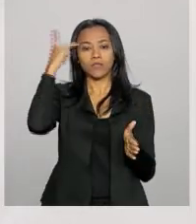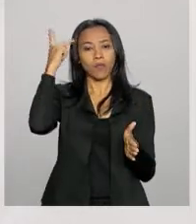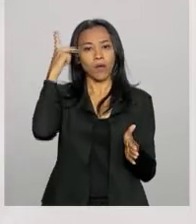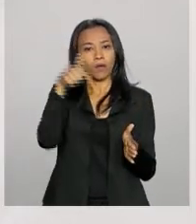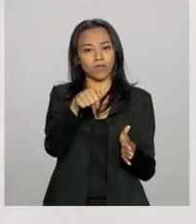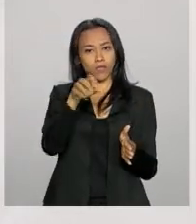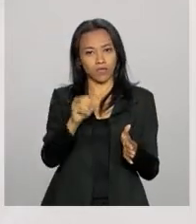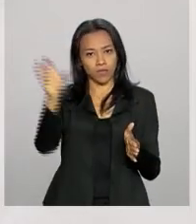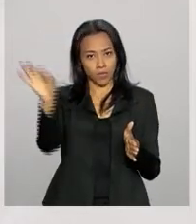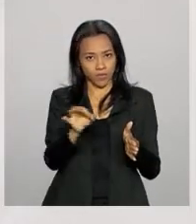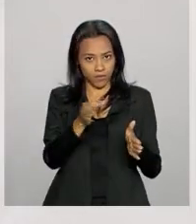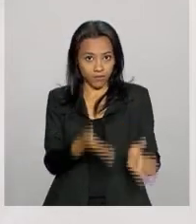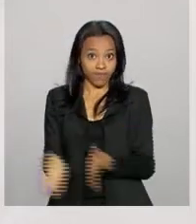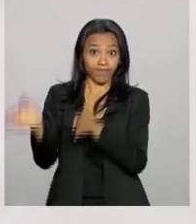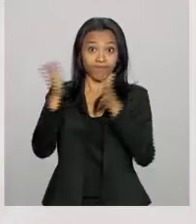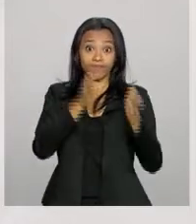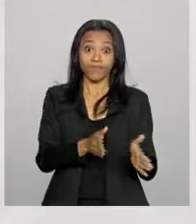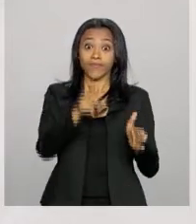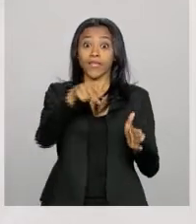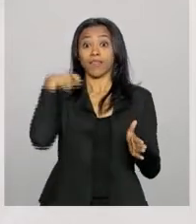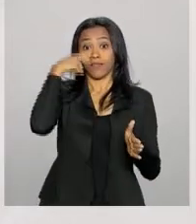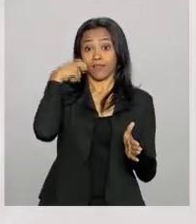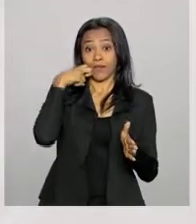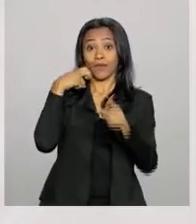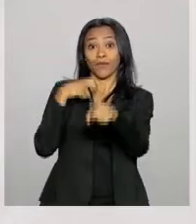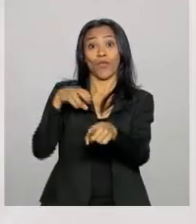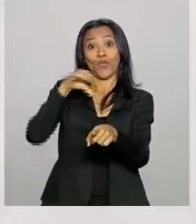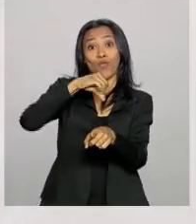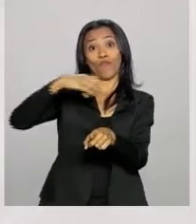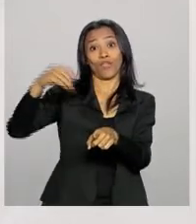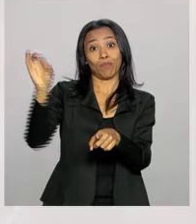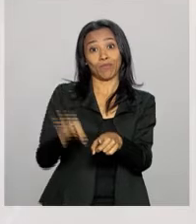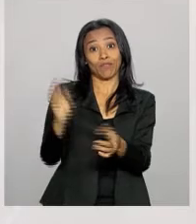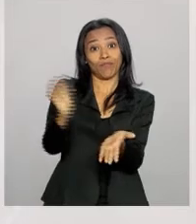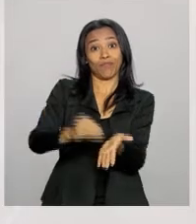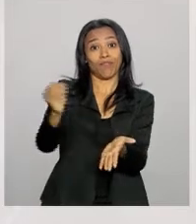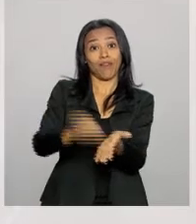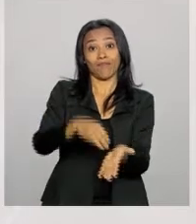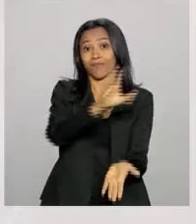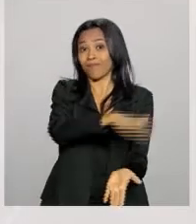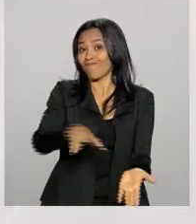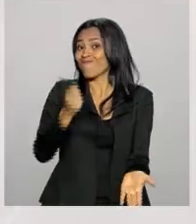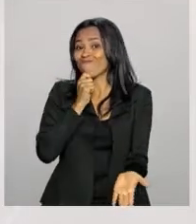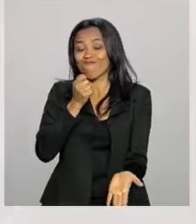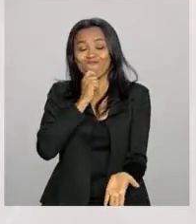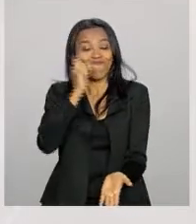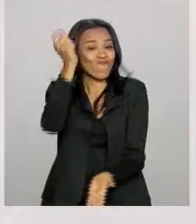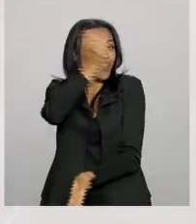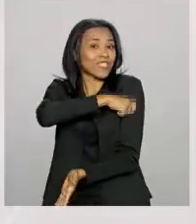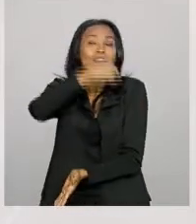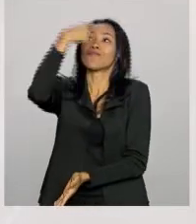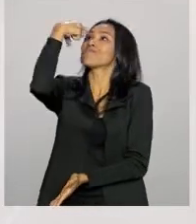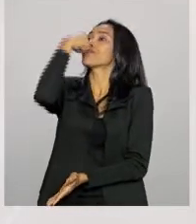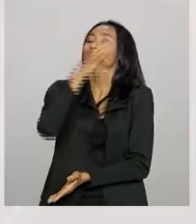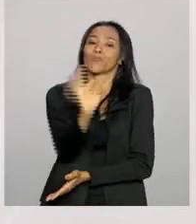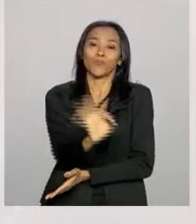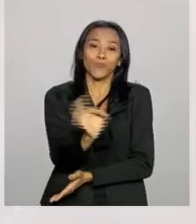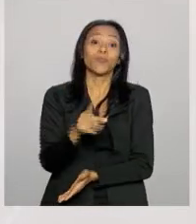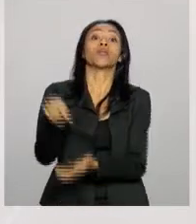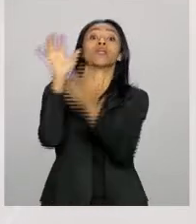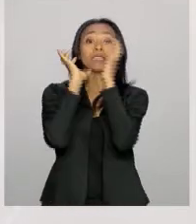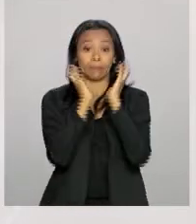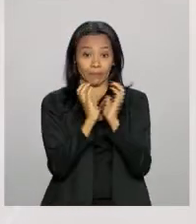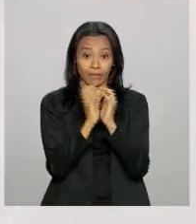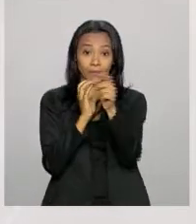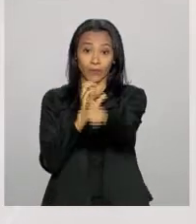70%. No Rio Grande do Norte, 90% das crianças ainda não foram vacinadas. E em Pernambuco,